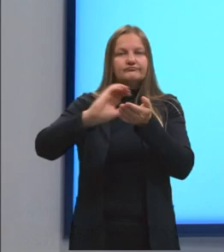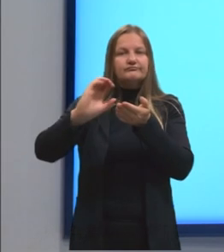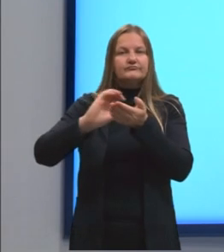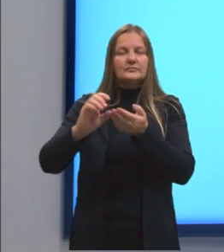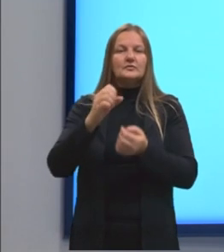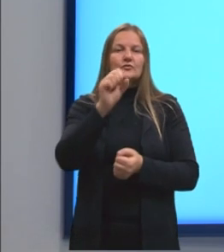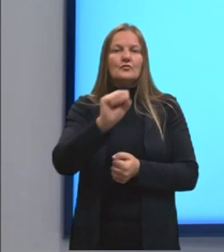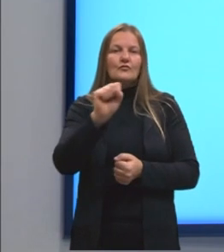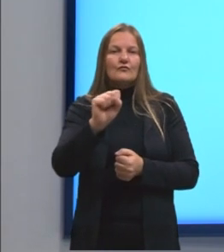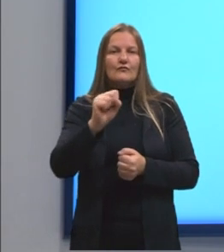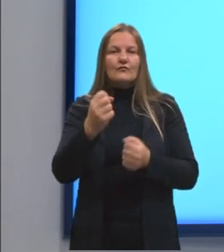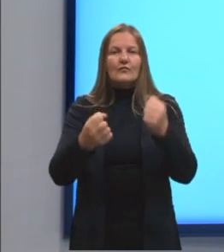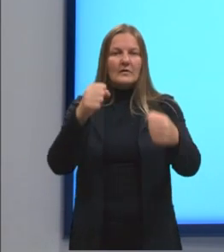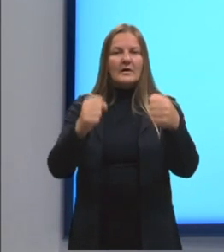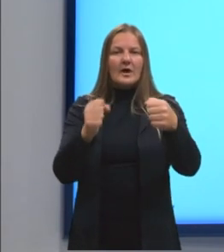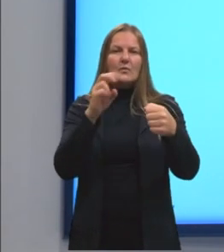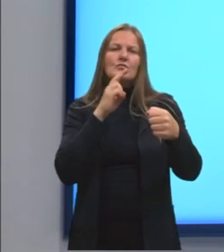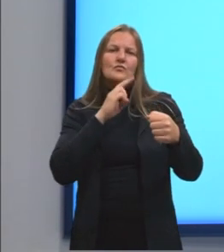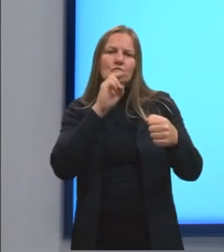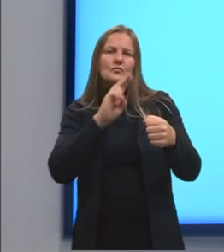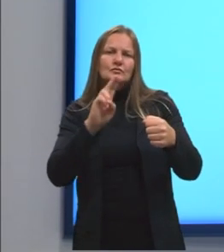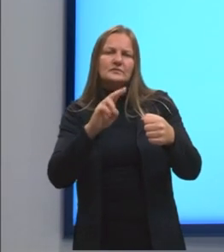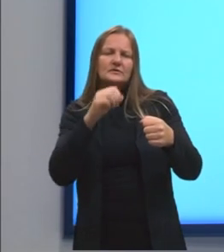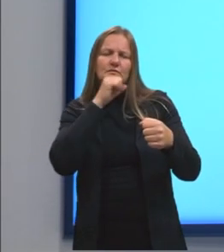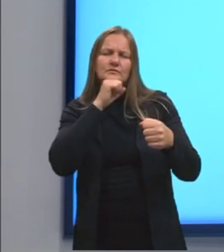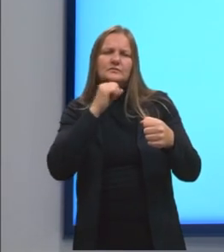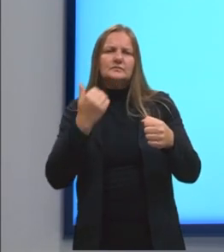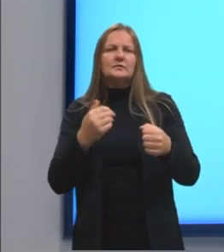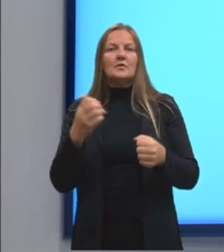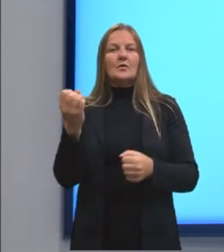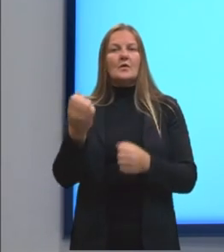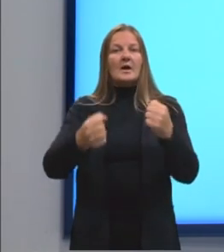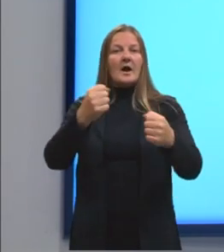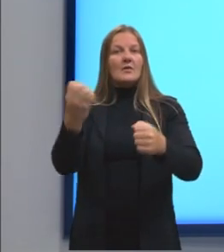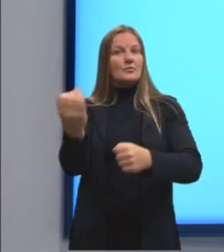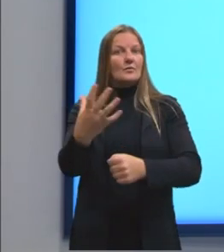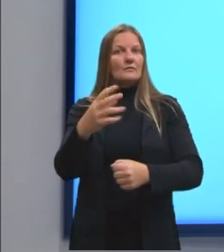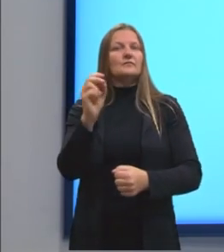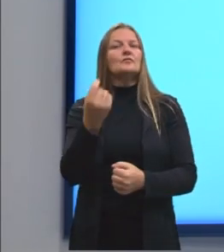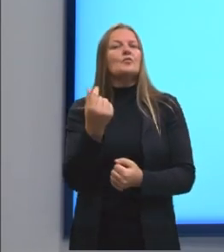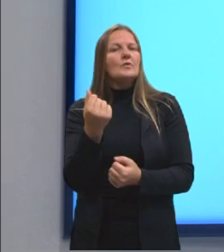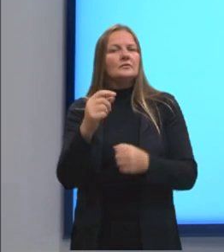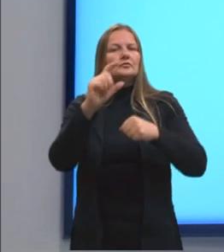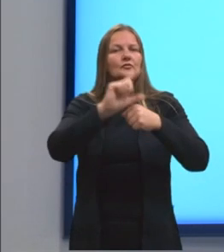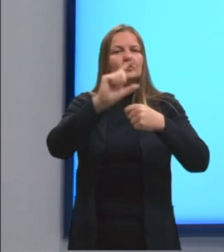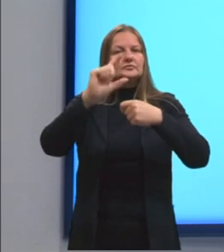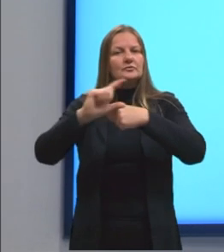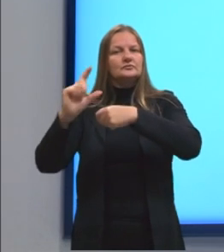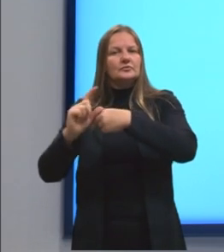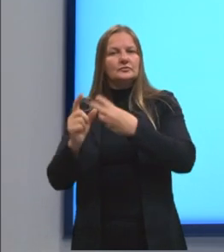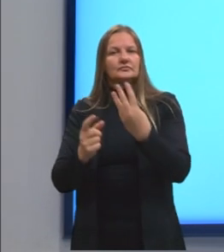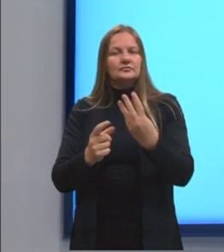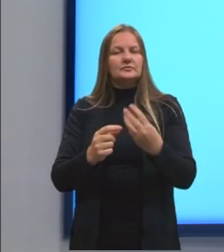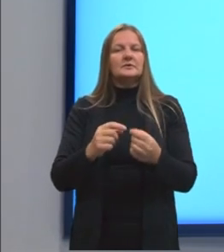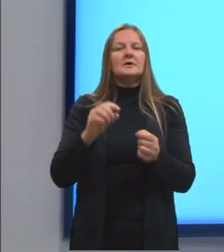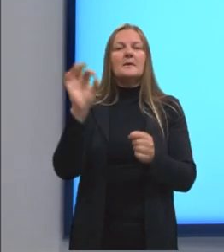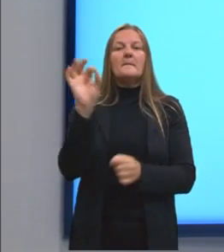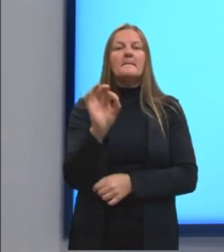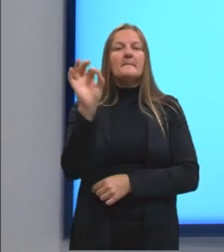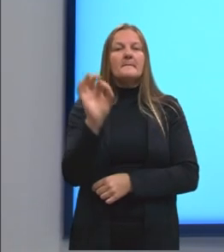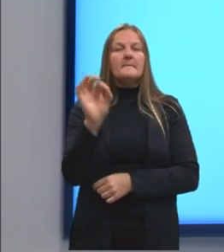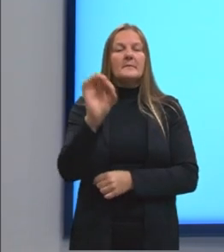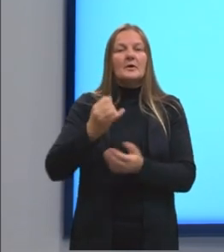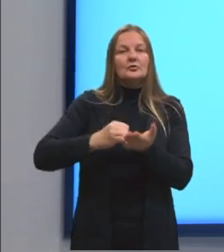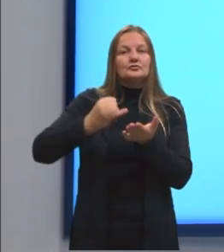carro usado em cada uma das lojas, o valor do carro novo, também em cada uma das lojas, e o percentual